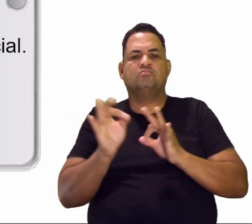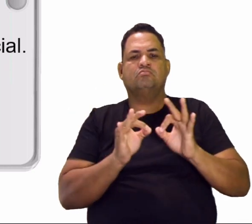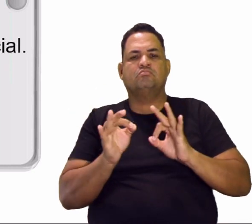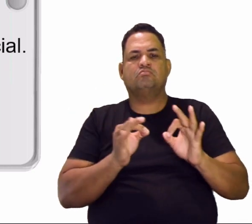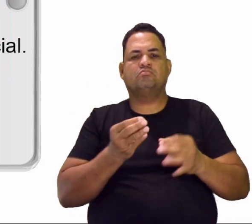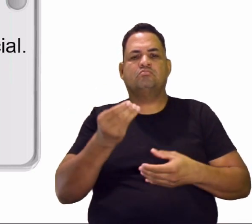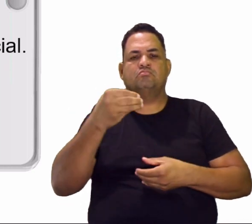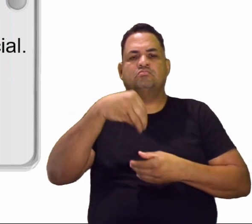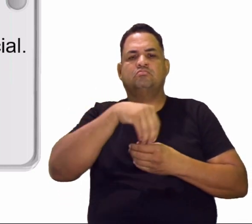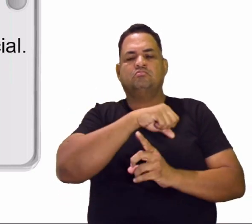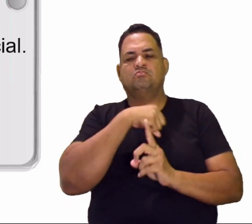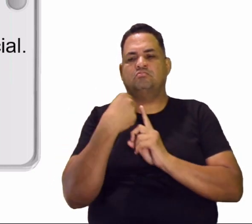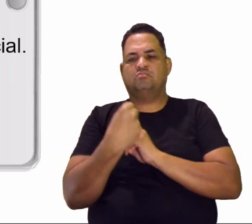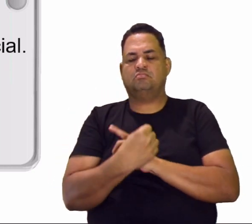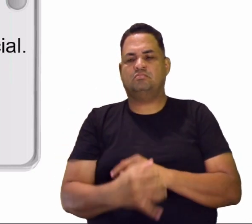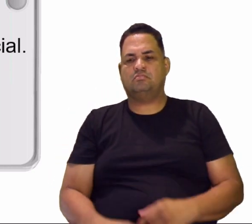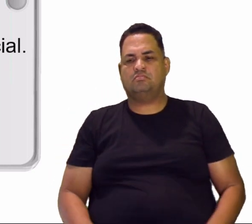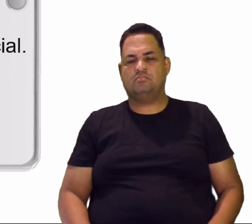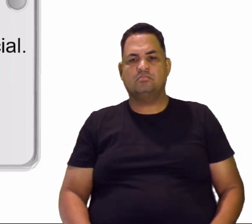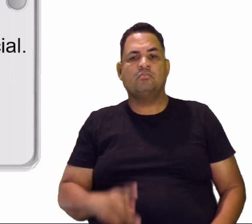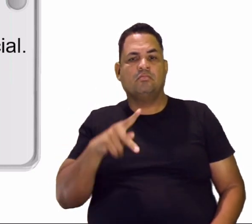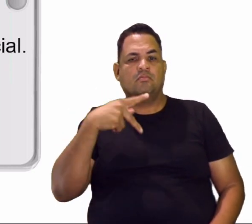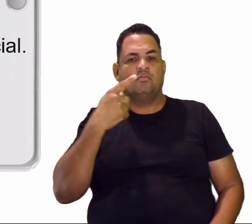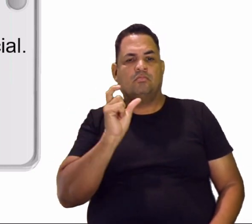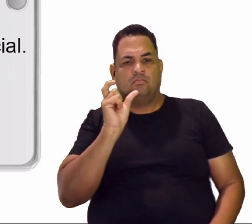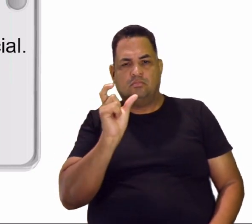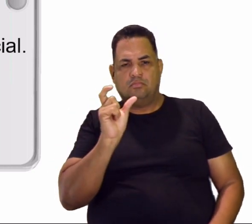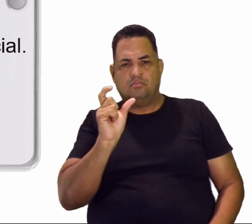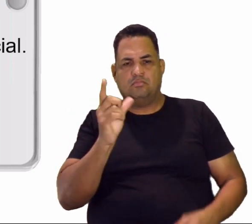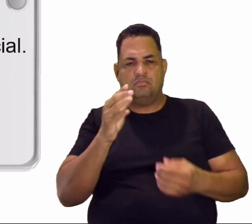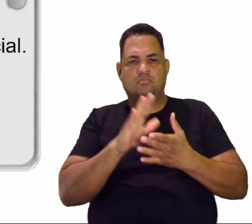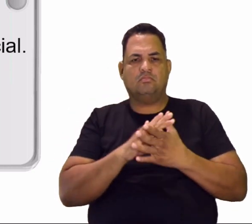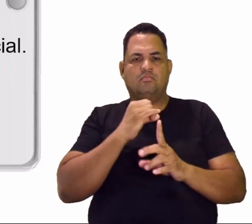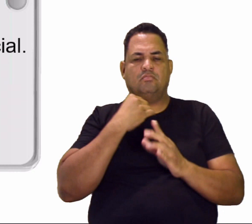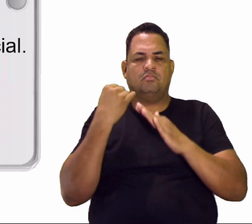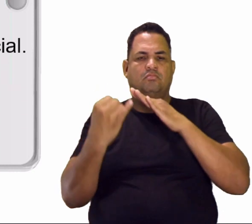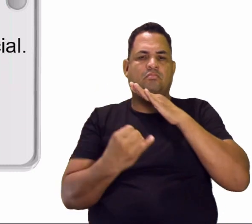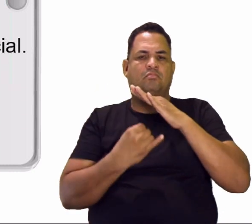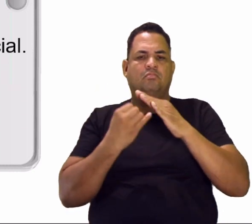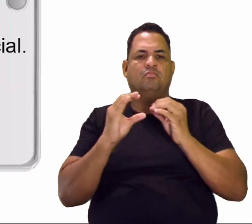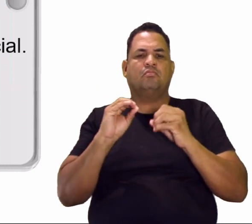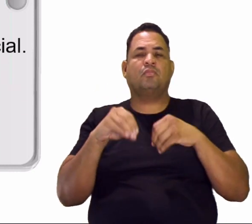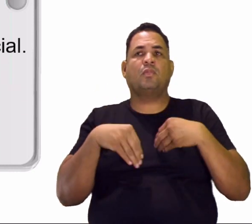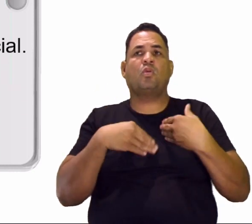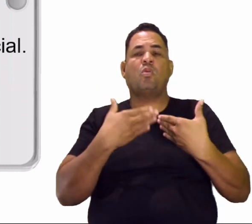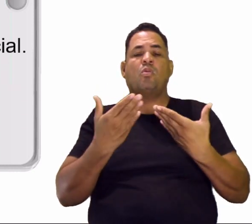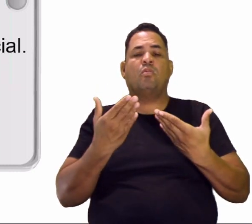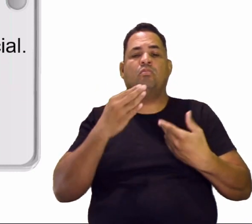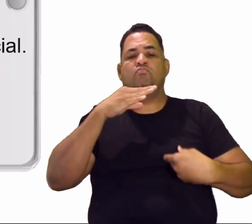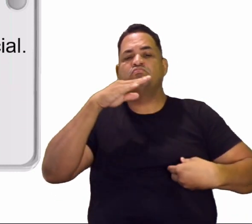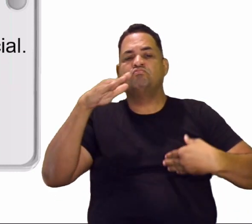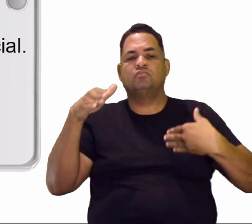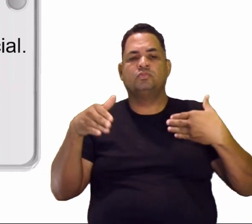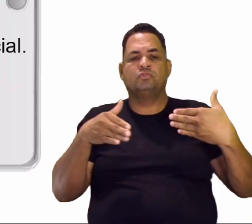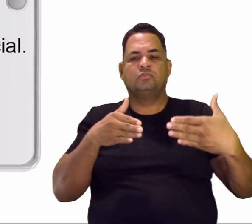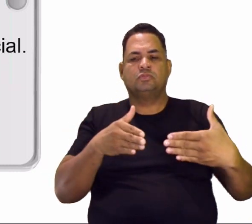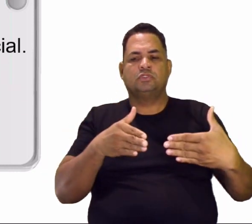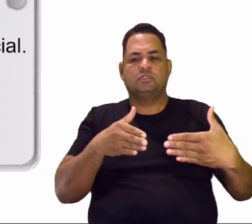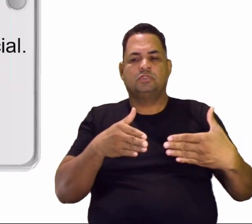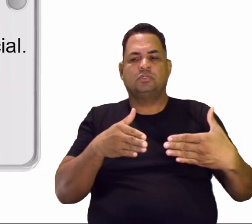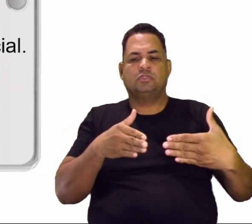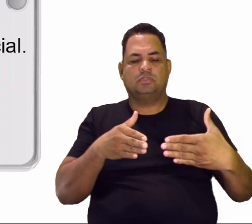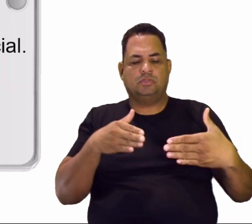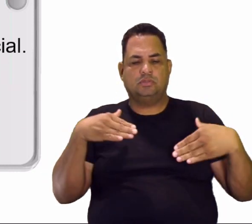organização da sociedade, né? Onde a gente fala um pouquinho sobre as instituições. Qual é o objetivo das instituições, né?